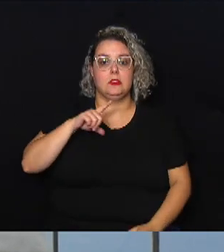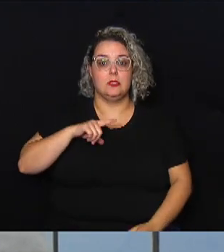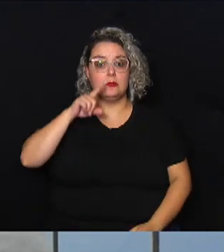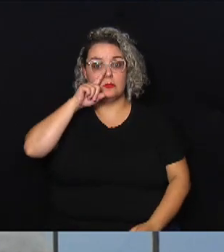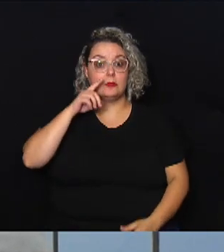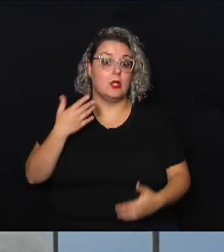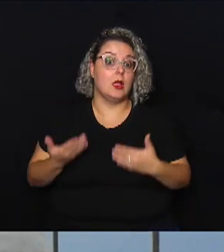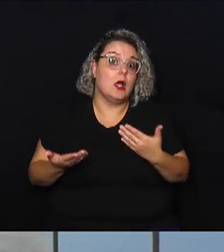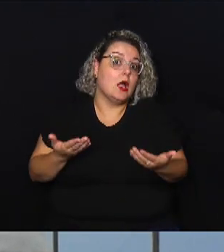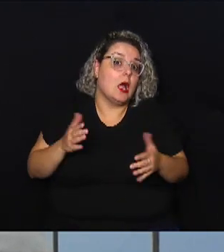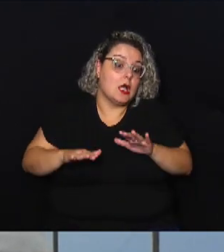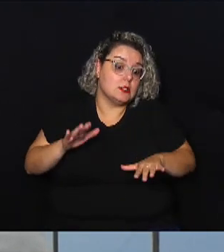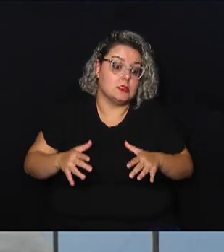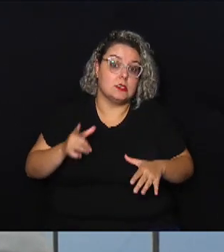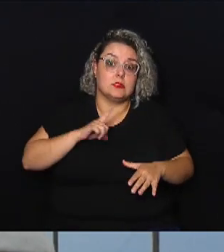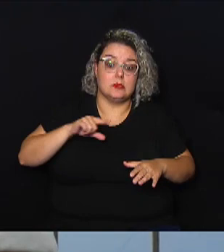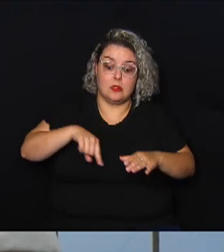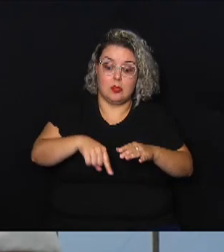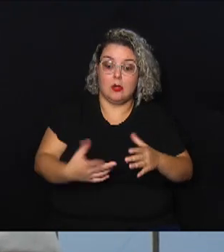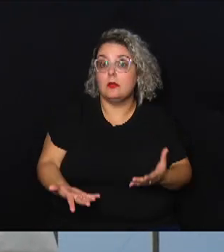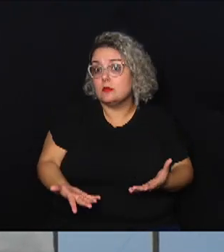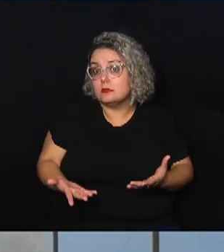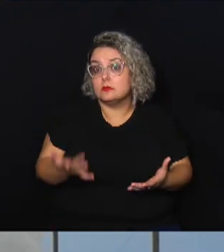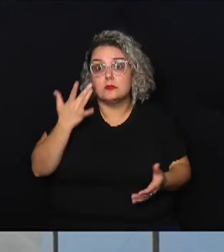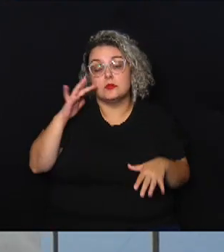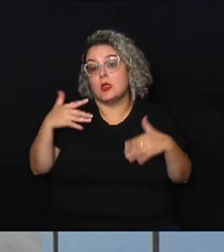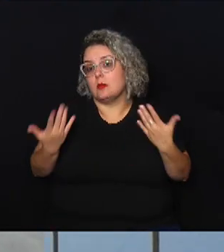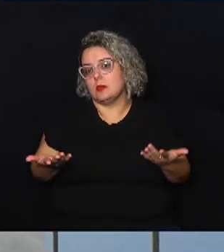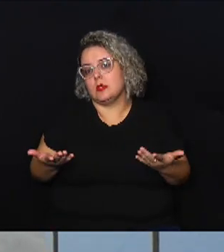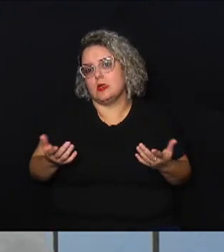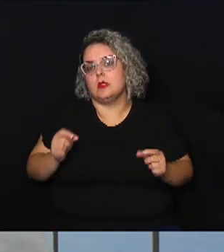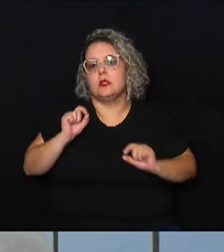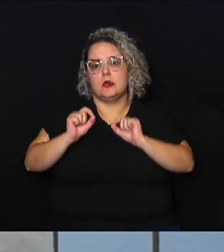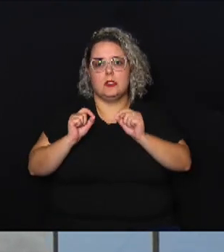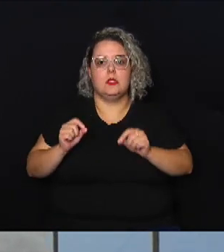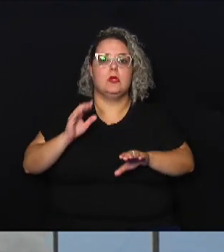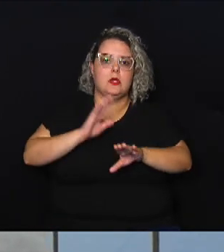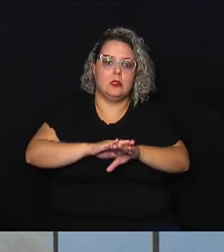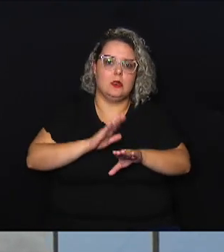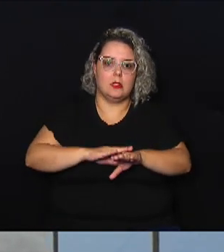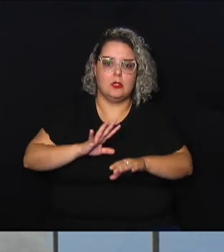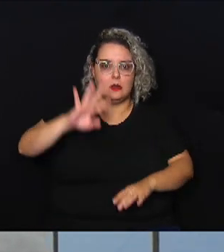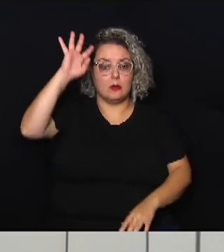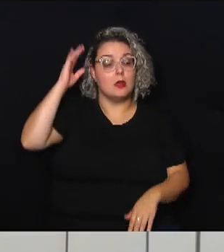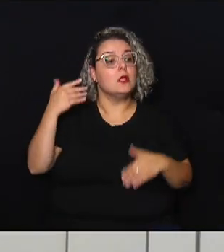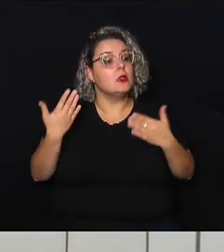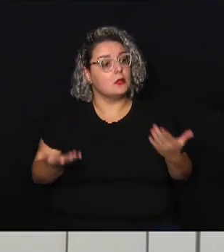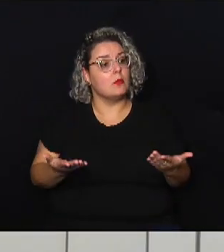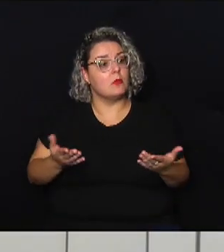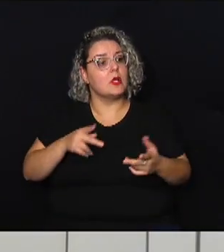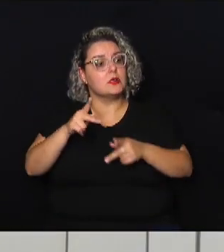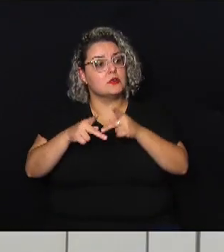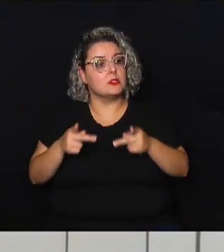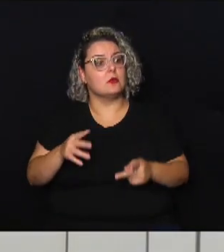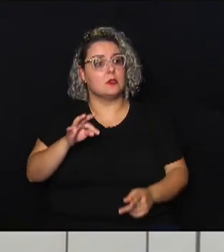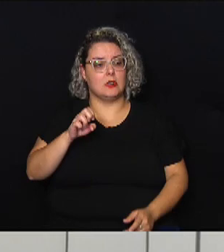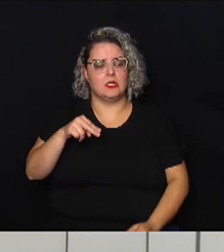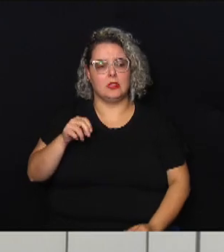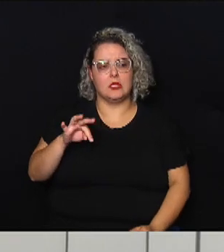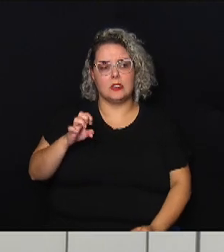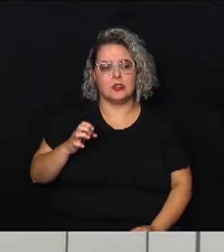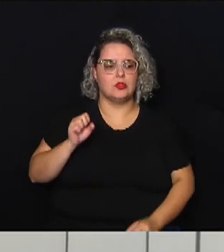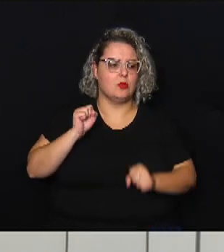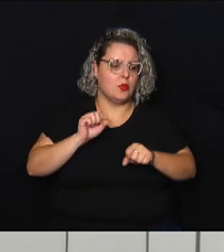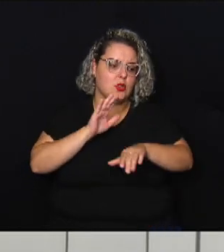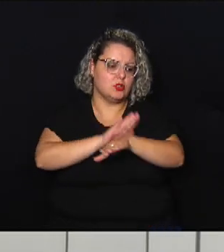tem um buraco ali embaixo uma fossa um poço né quem atua é o bombeiro ali então mas aí a população tenente ela pode ajudar por exemplo